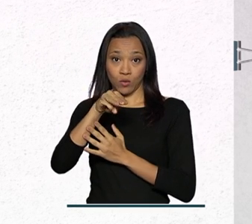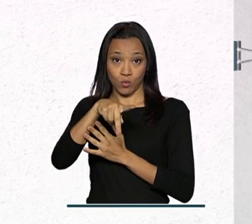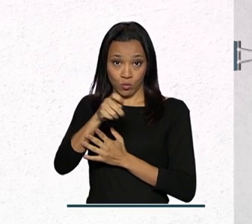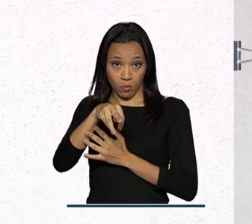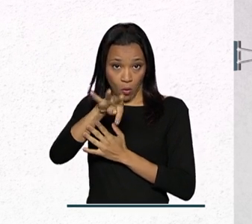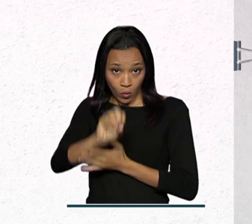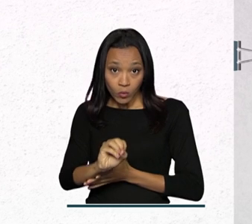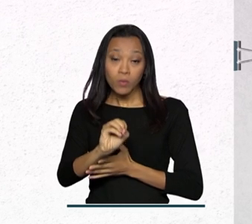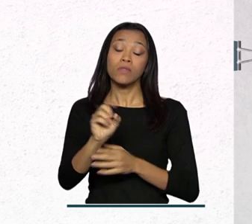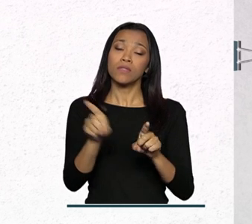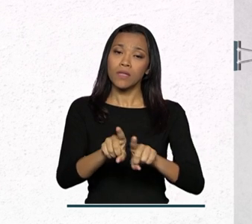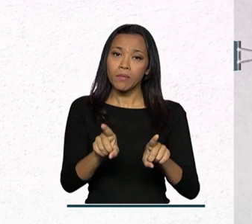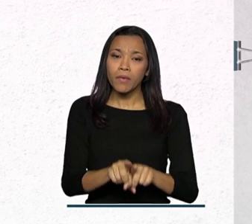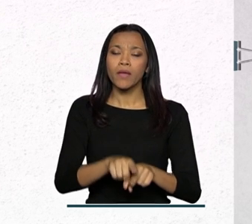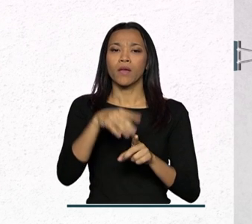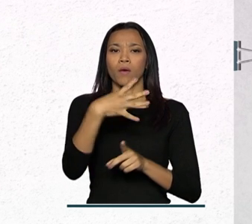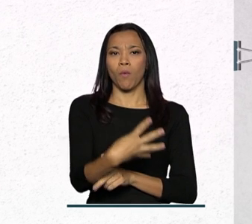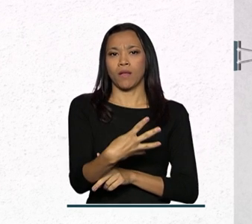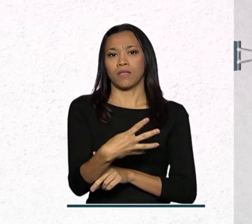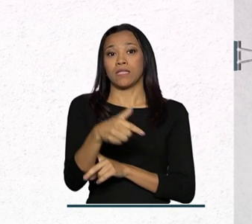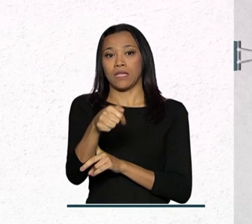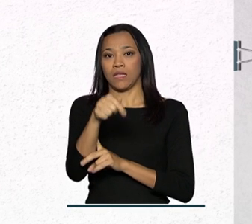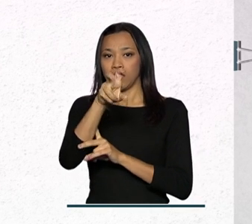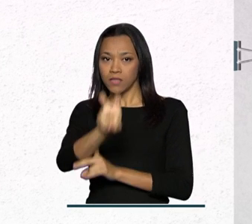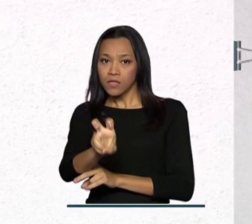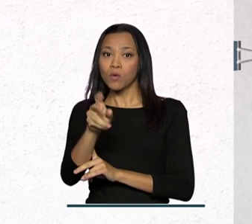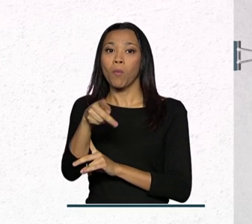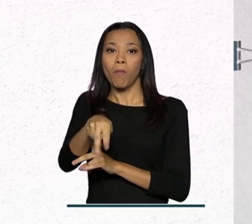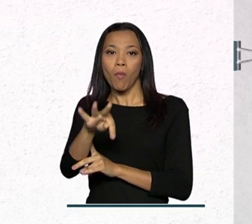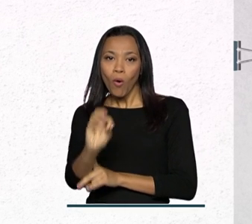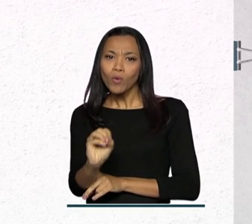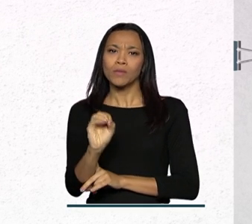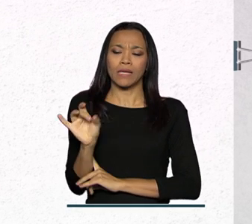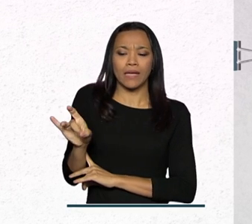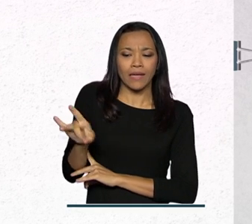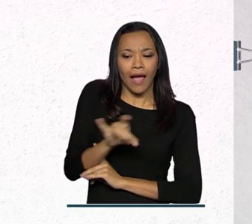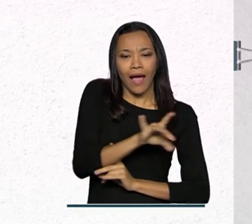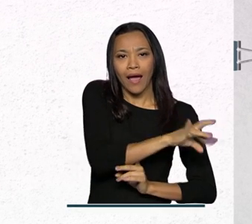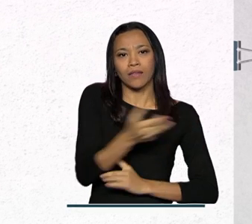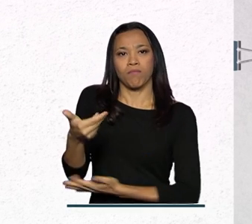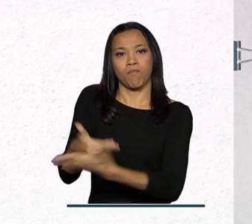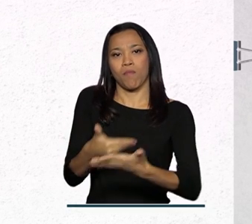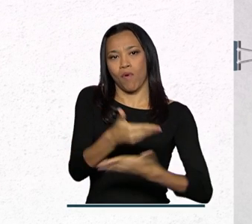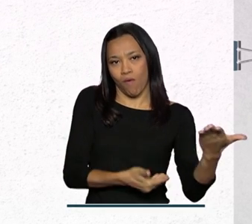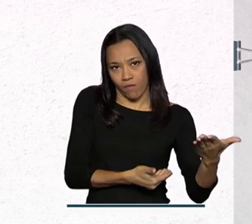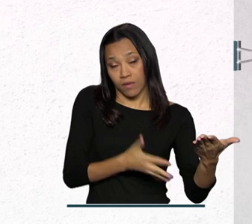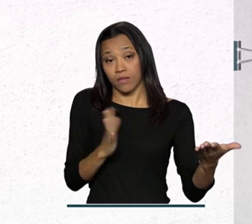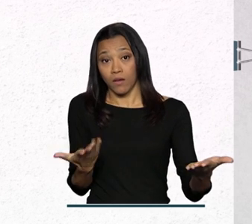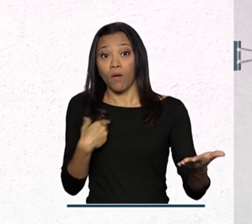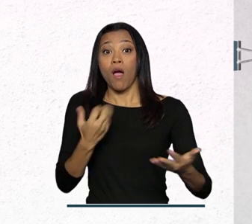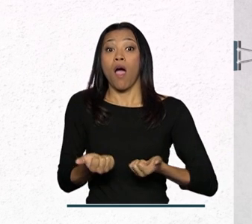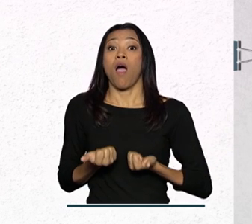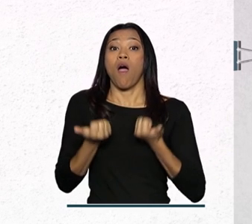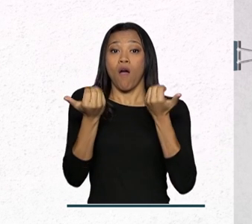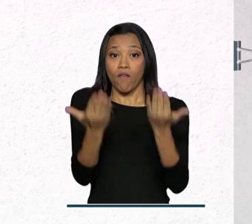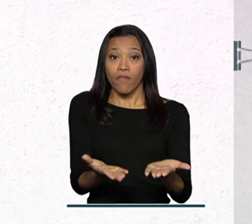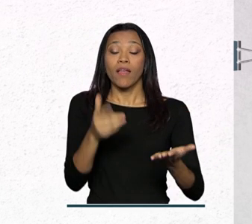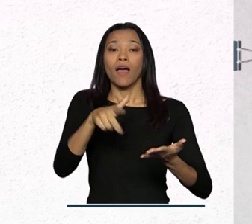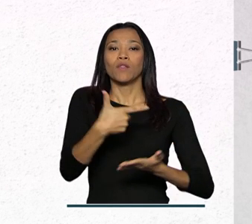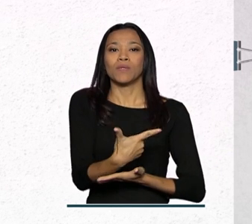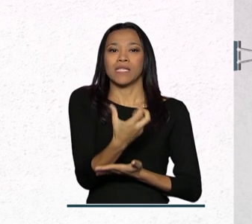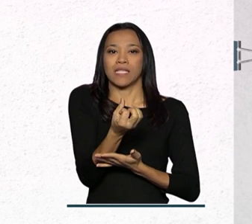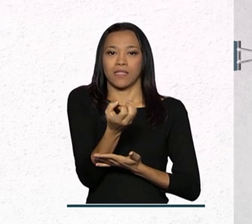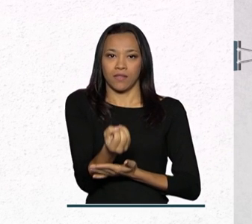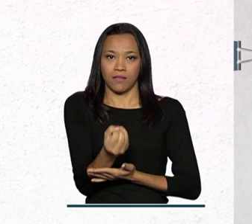na redação e pelo menos 475 pontos em cada uma das provas objetivas. A oferta é de 260